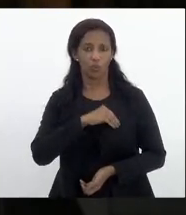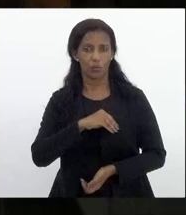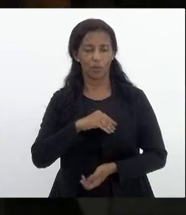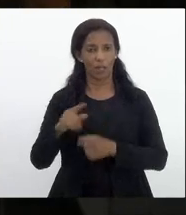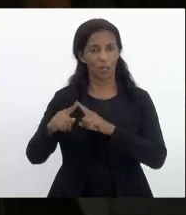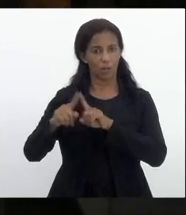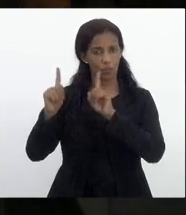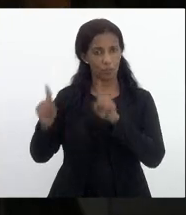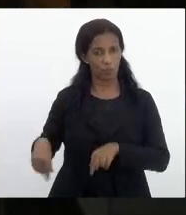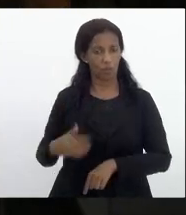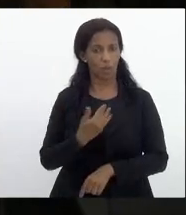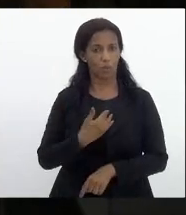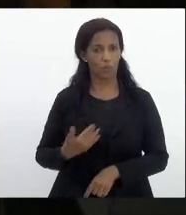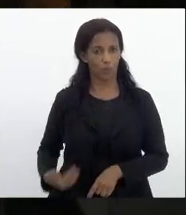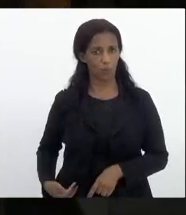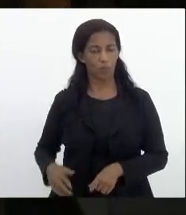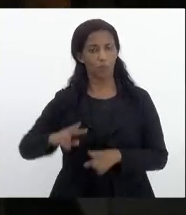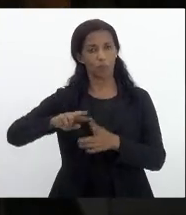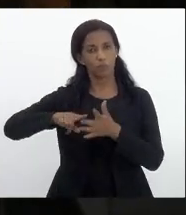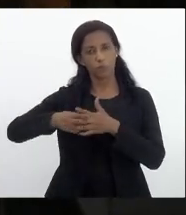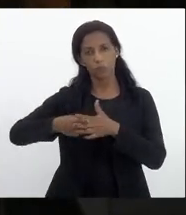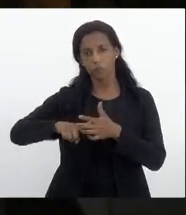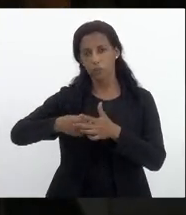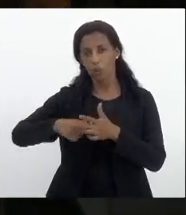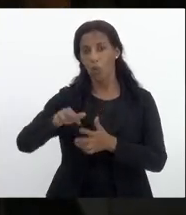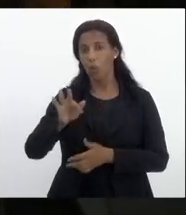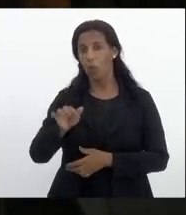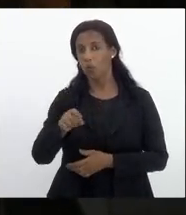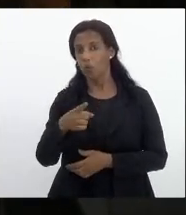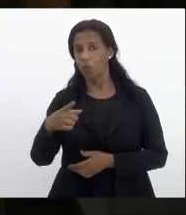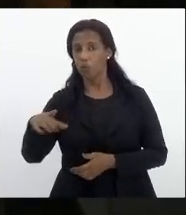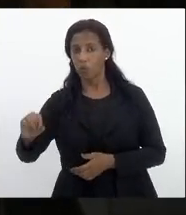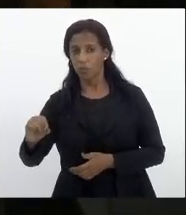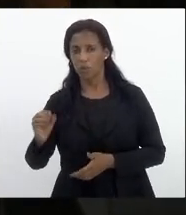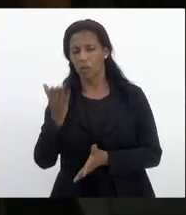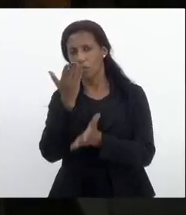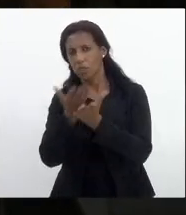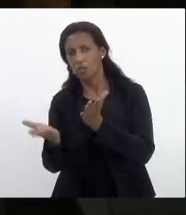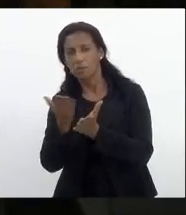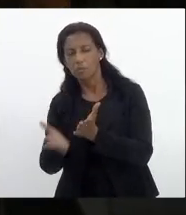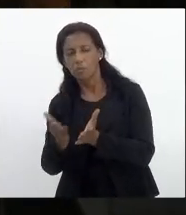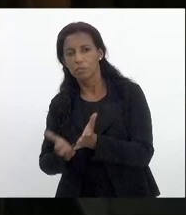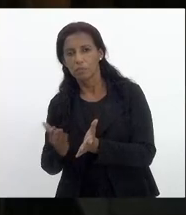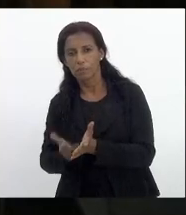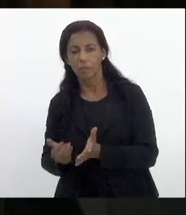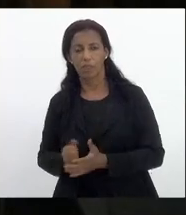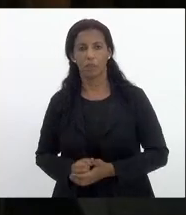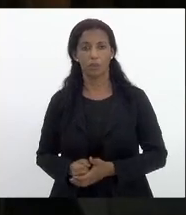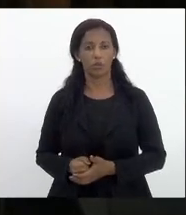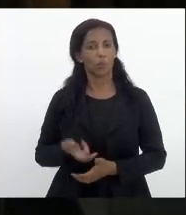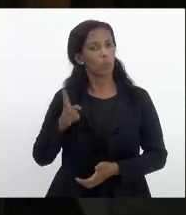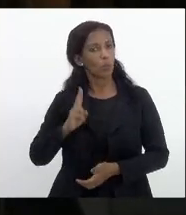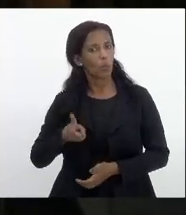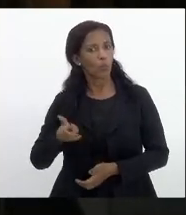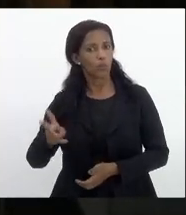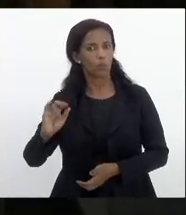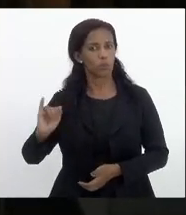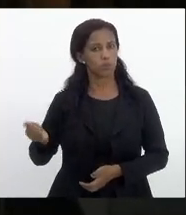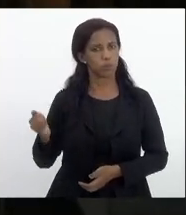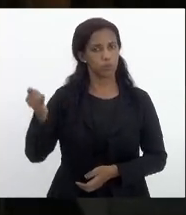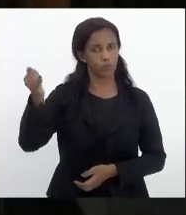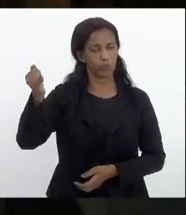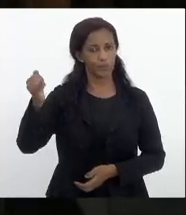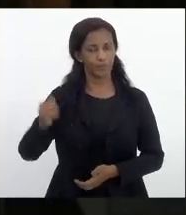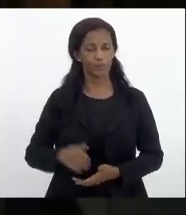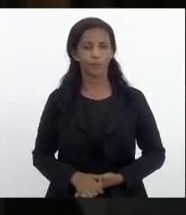funcionalismo público função das perdas continuadas de inflação